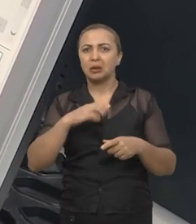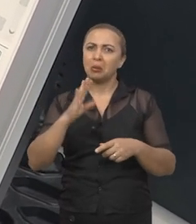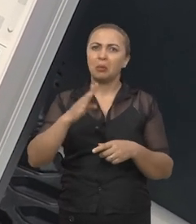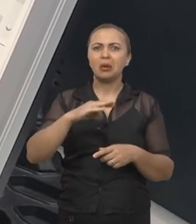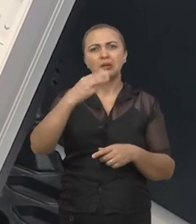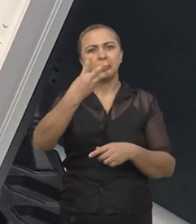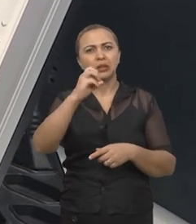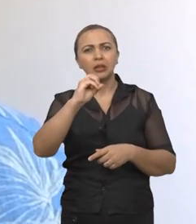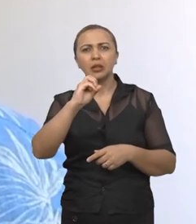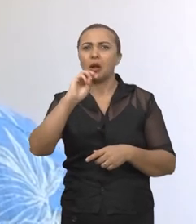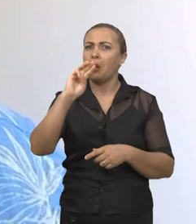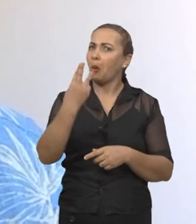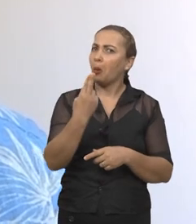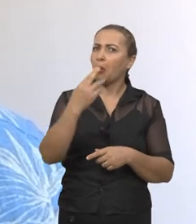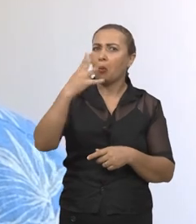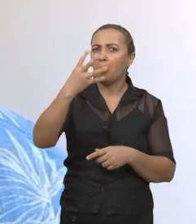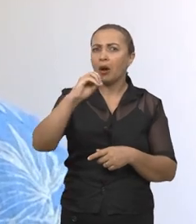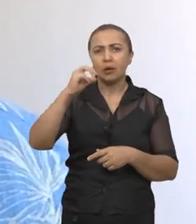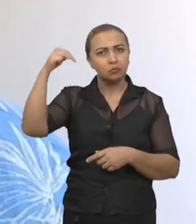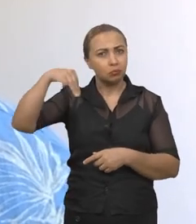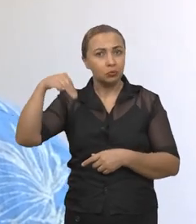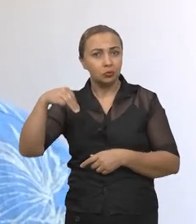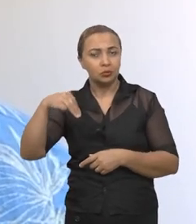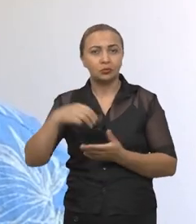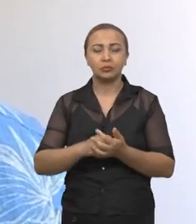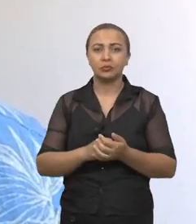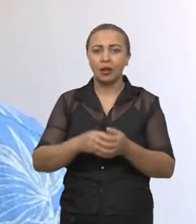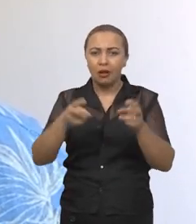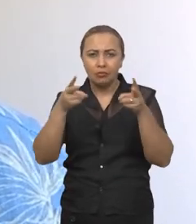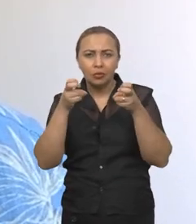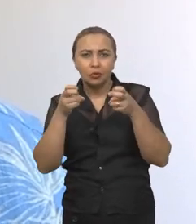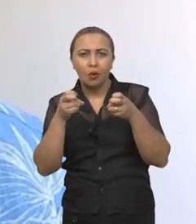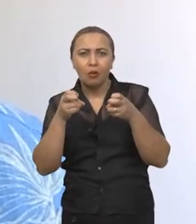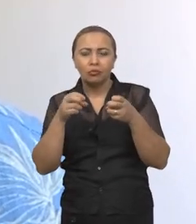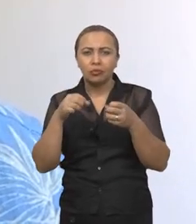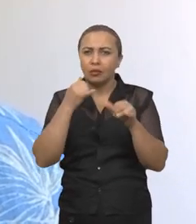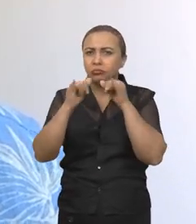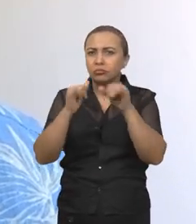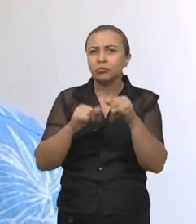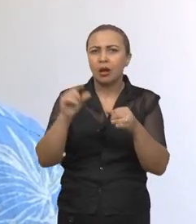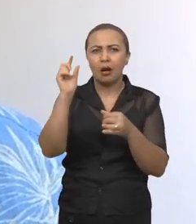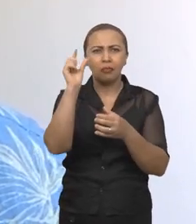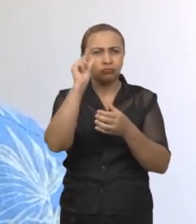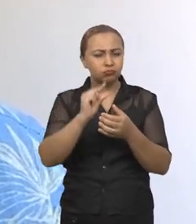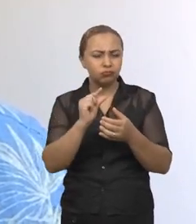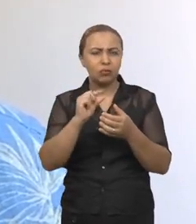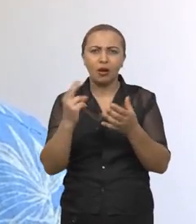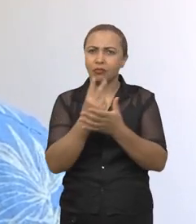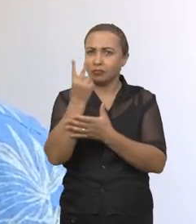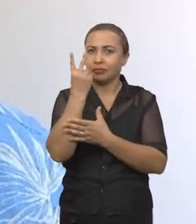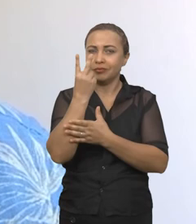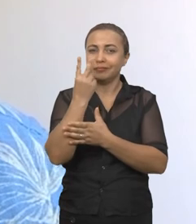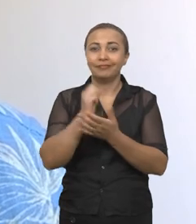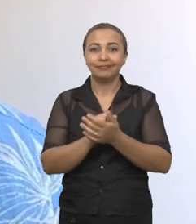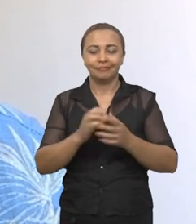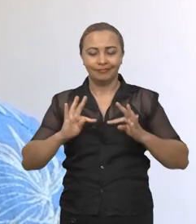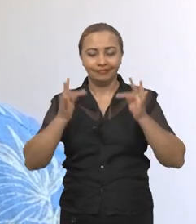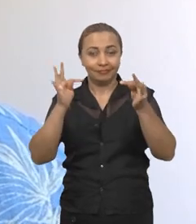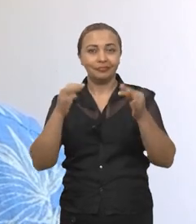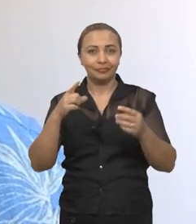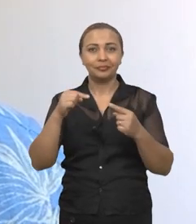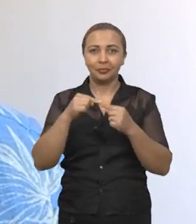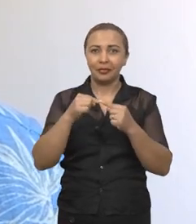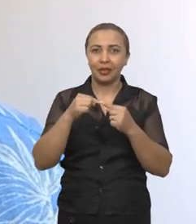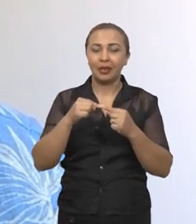30 a 40 minutos. O sensor é um sensor de baixo custo, a técnica empregada é uma